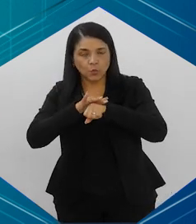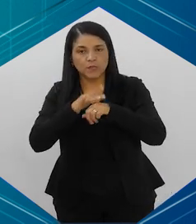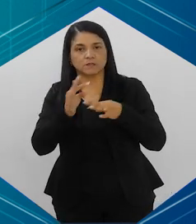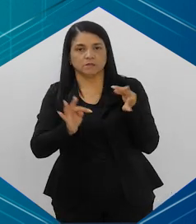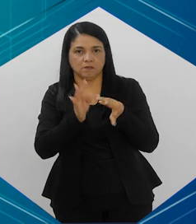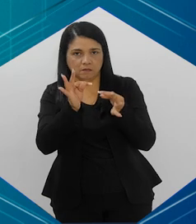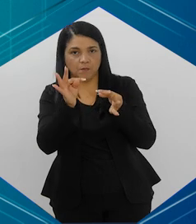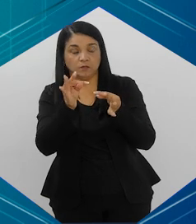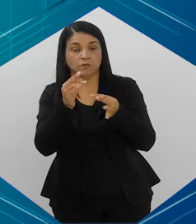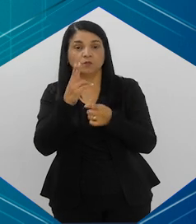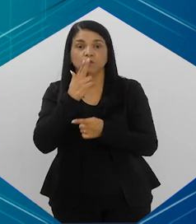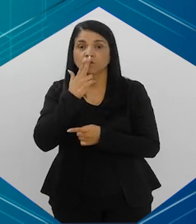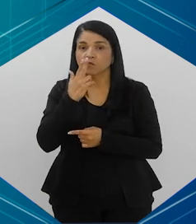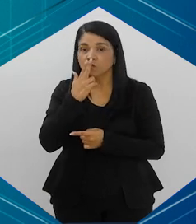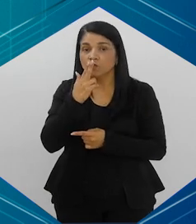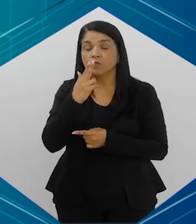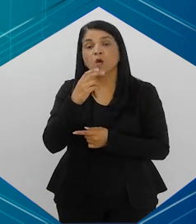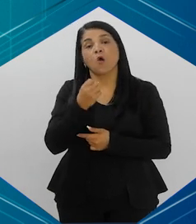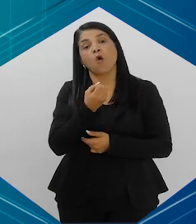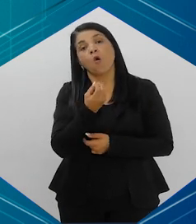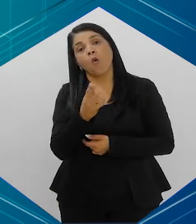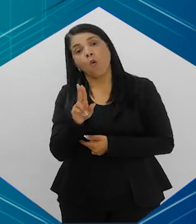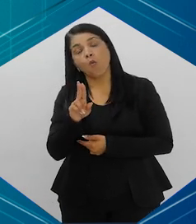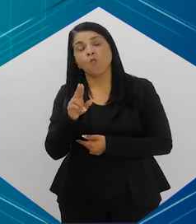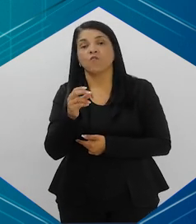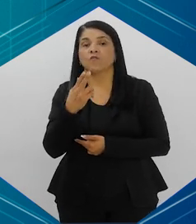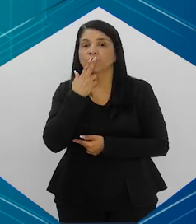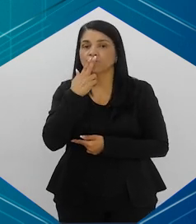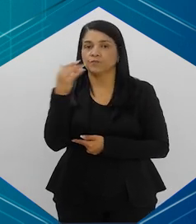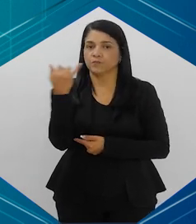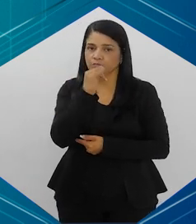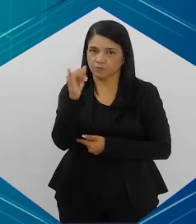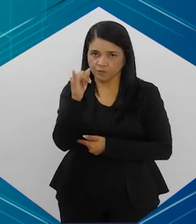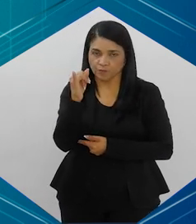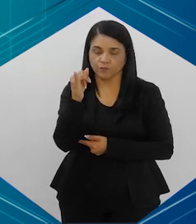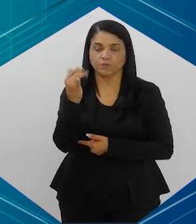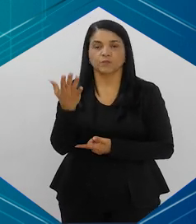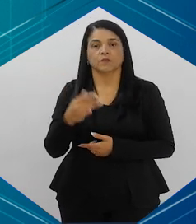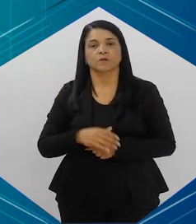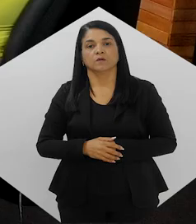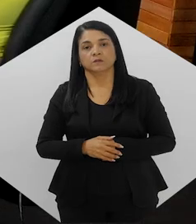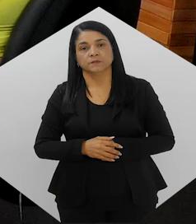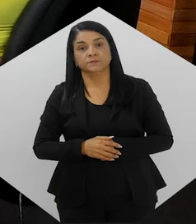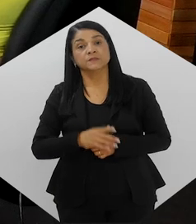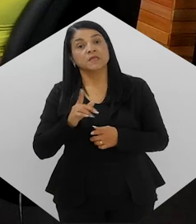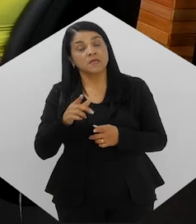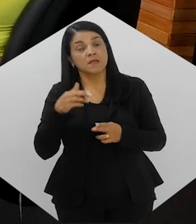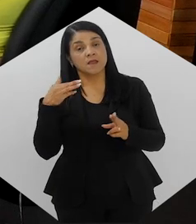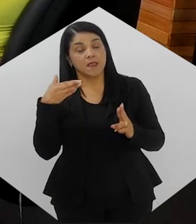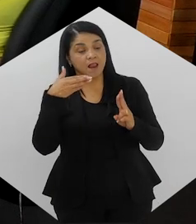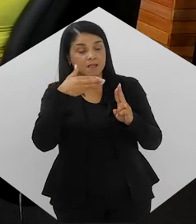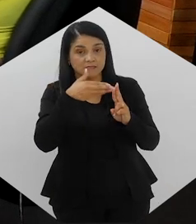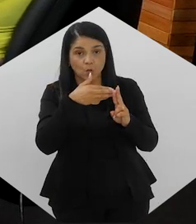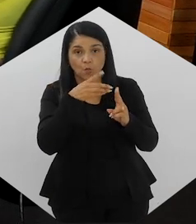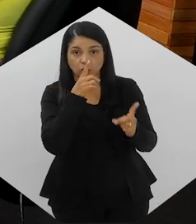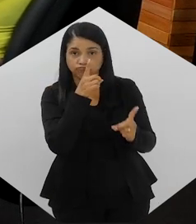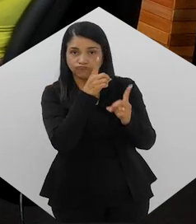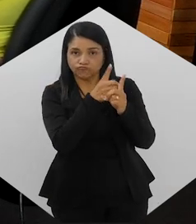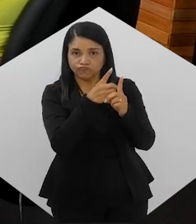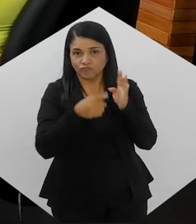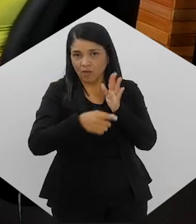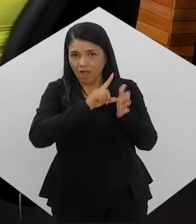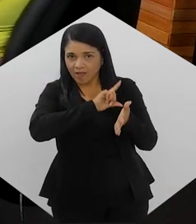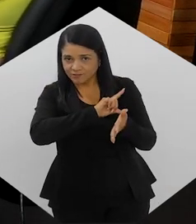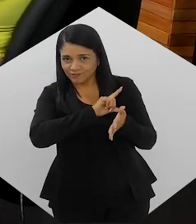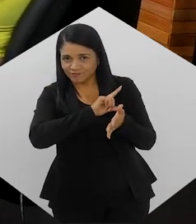seja quem fuma DEF, ou de carro eletrônico, ou quem fuma de carro tradicional. Em relação ao diagnóstico